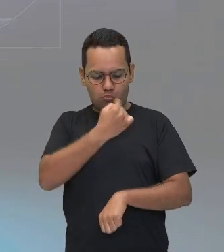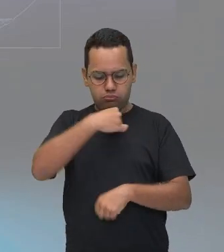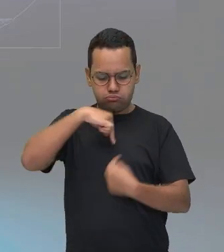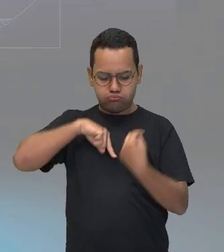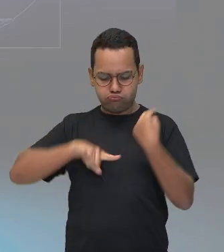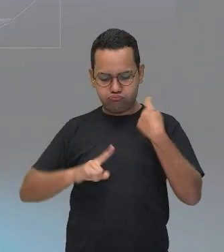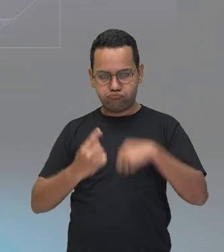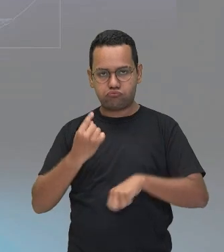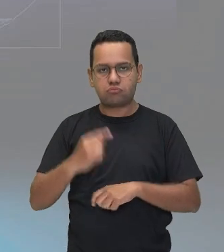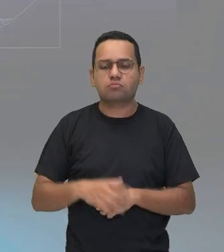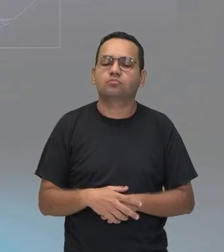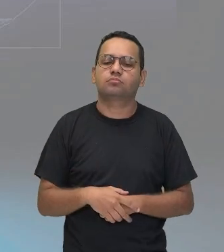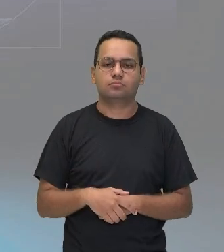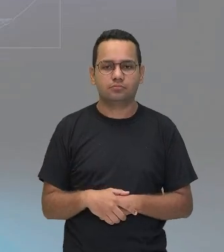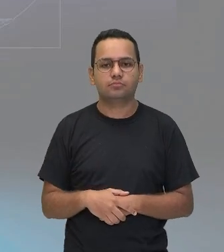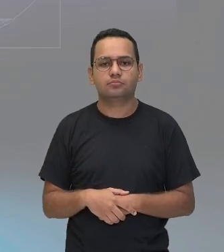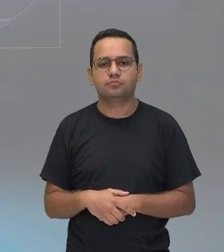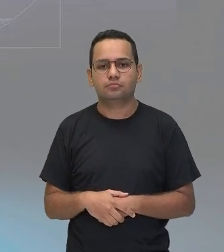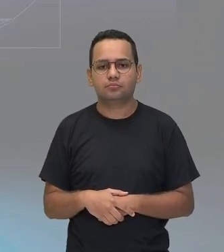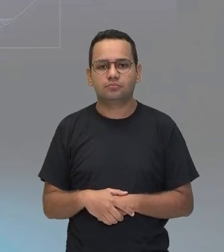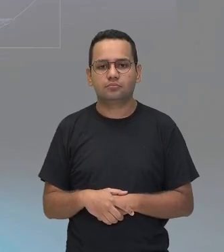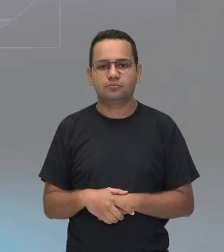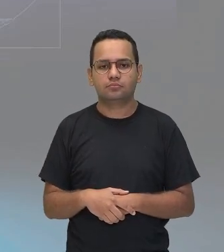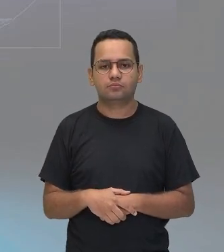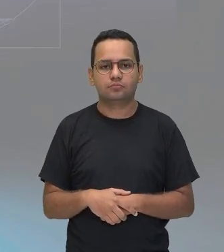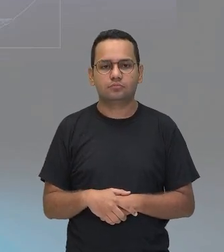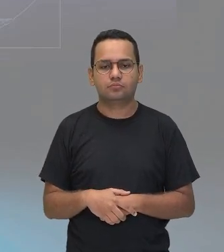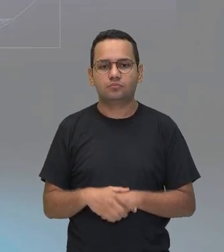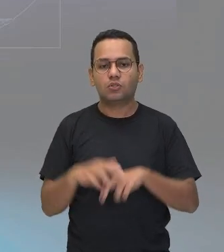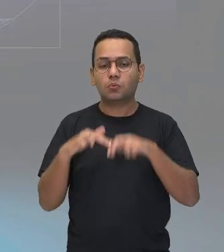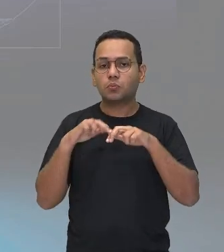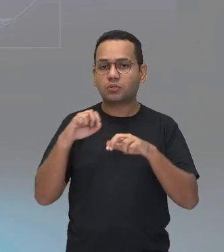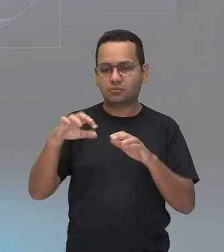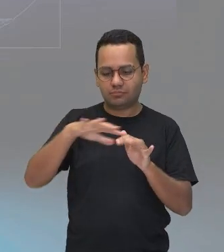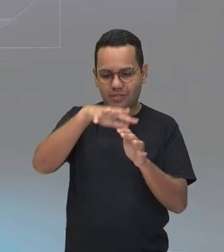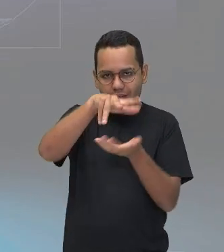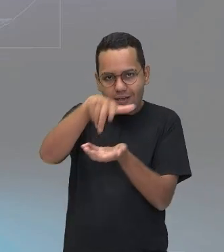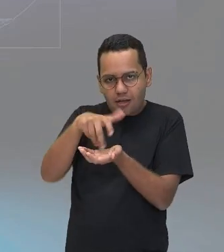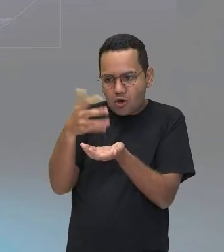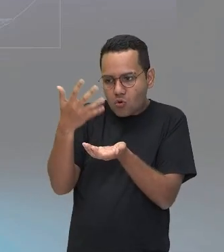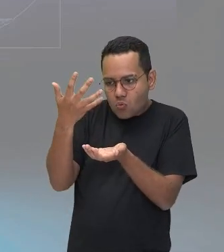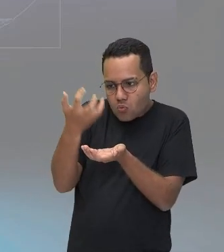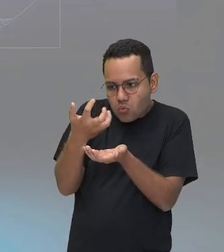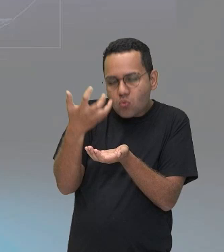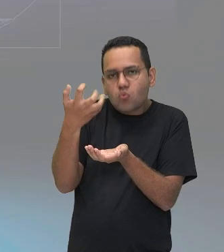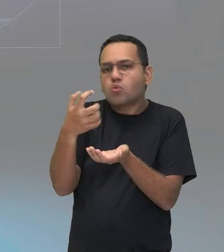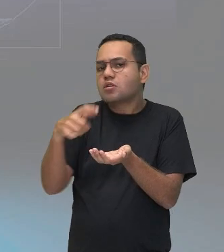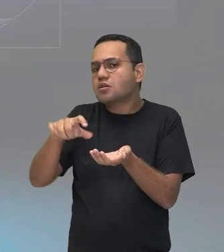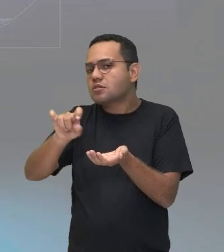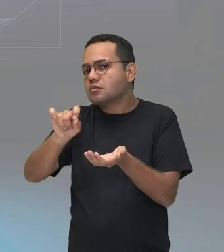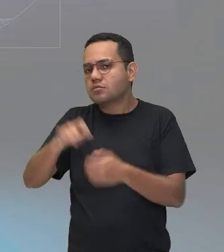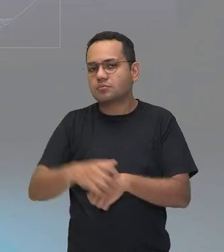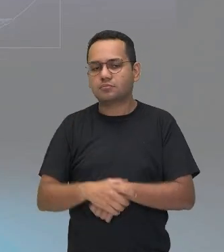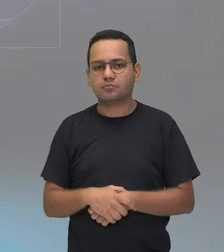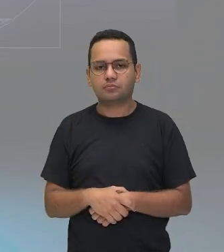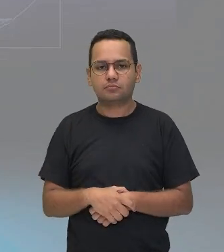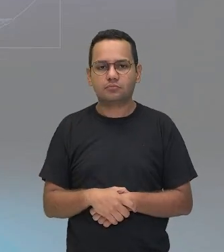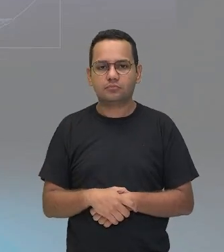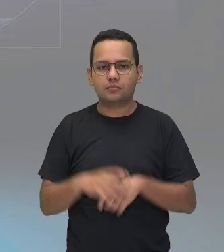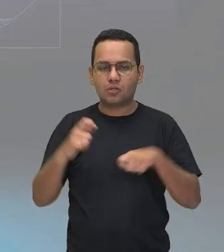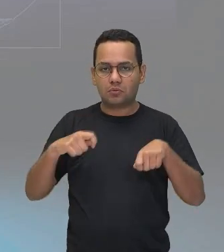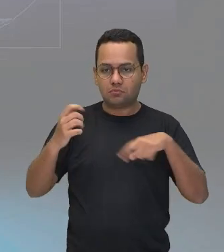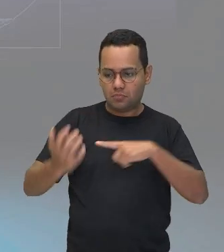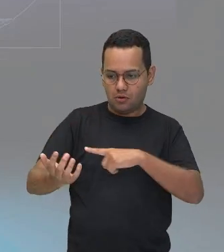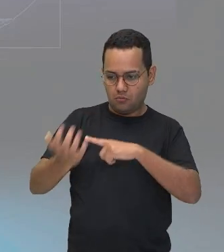o campo eletromagnético que nós temos na Terra influencia aí o quê? No transporte, no